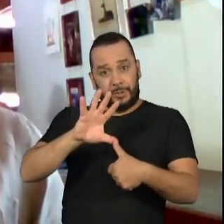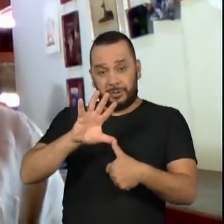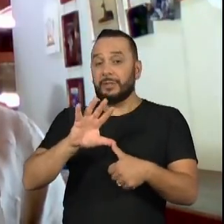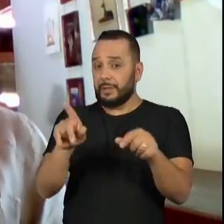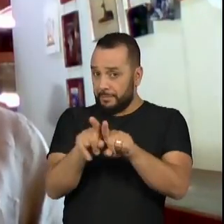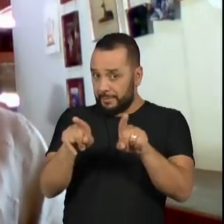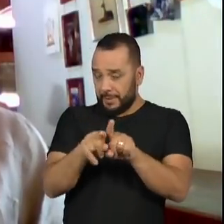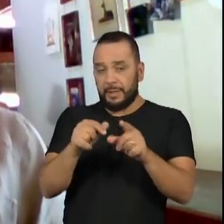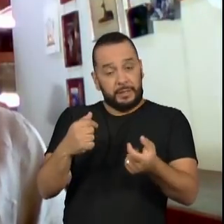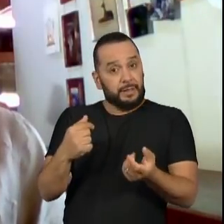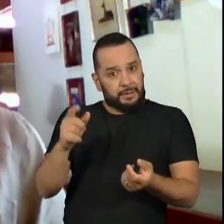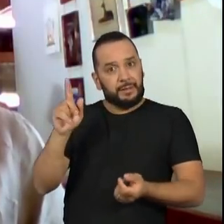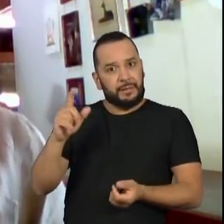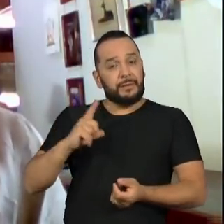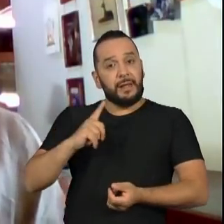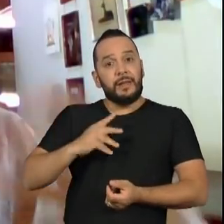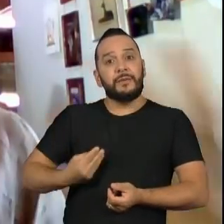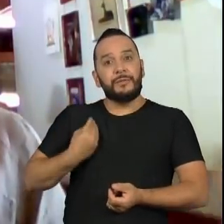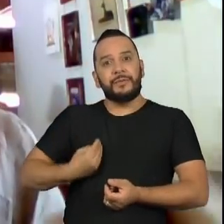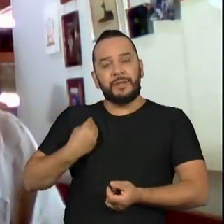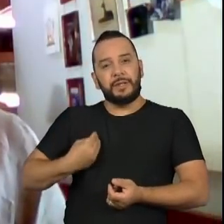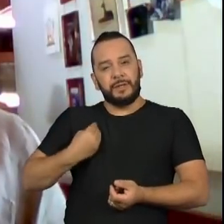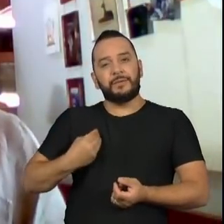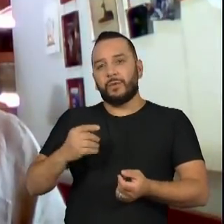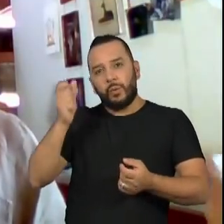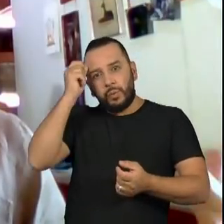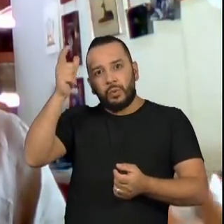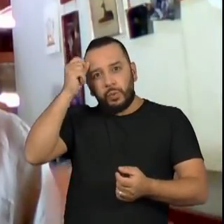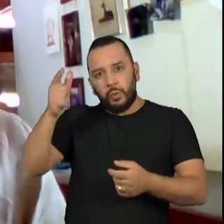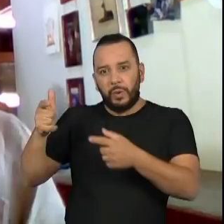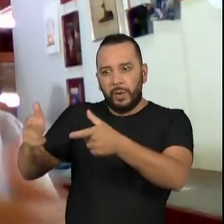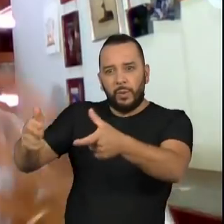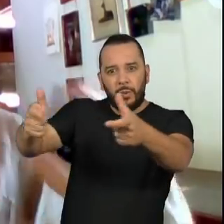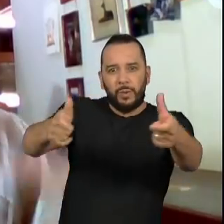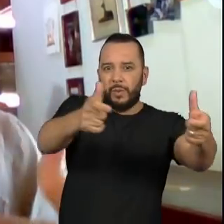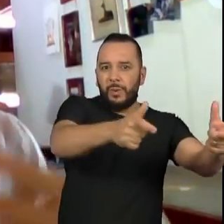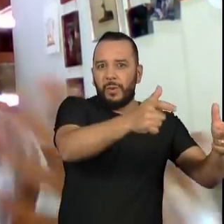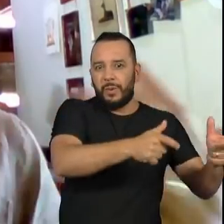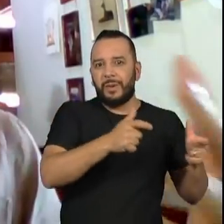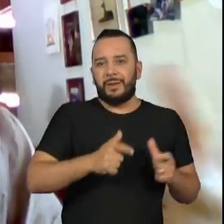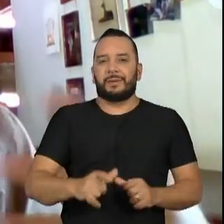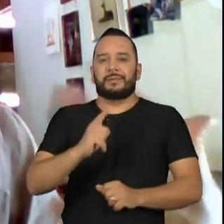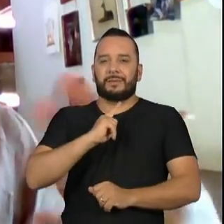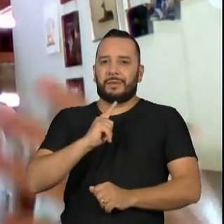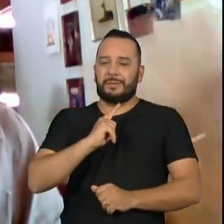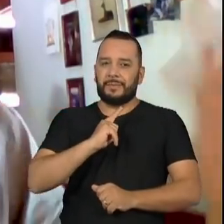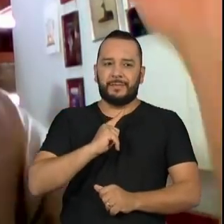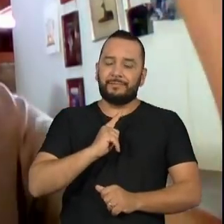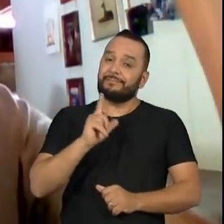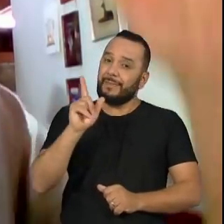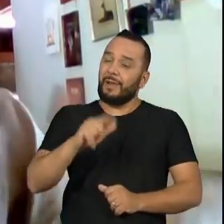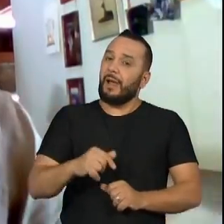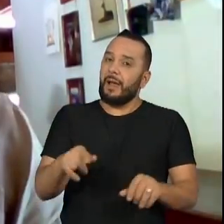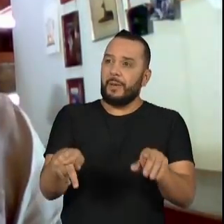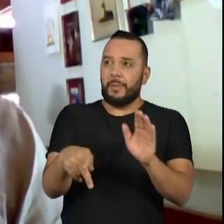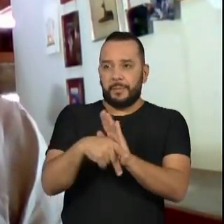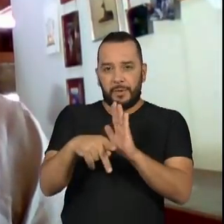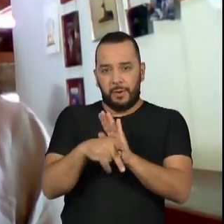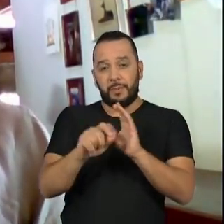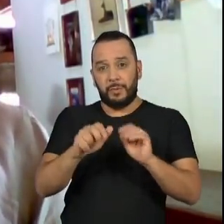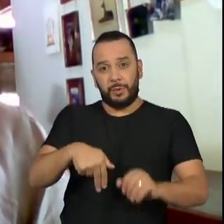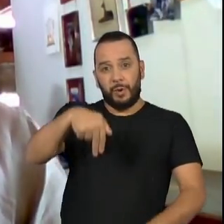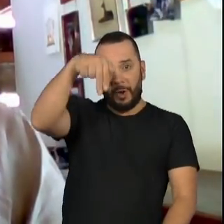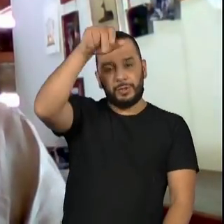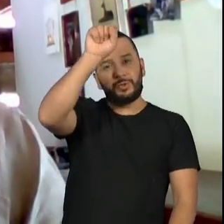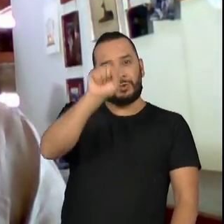e está em contato com diferentes culturas. Ela está em contato de norte a